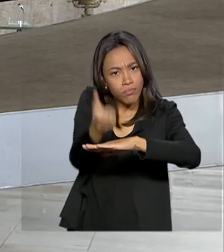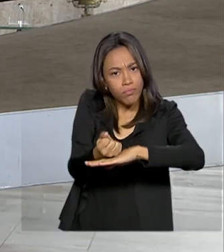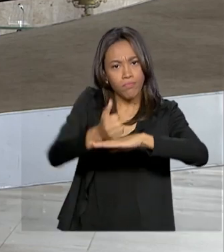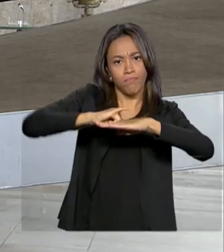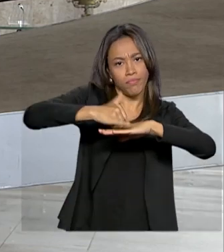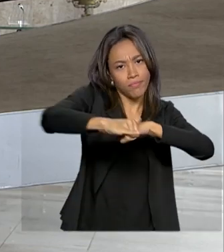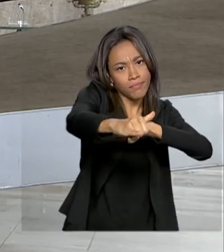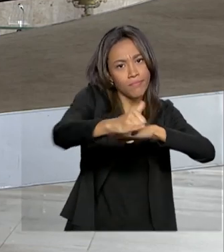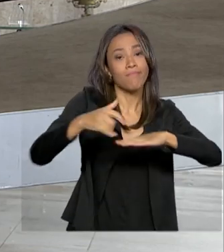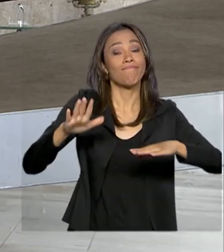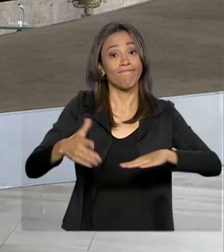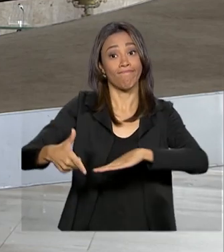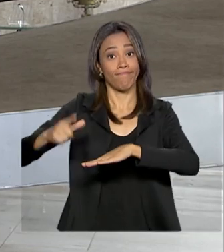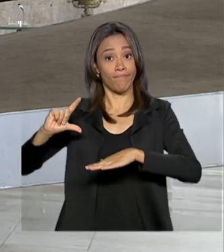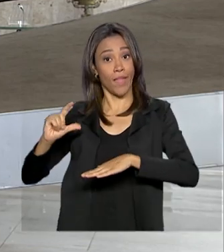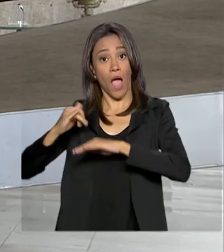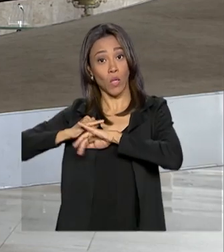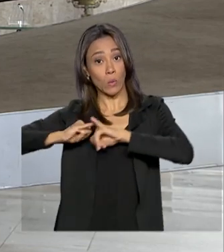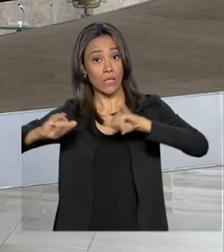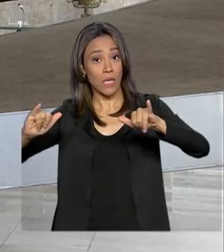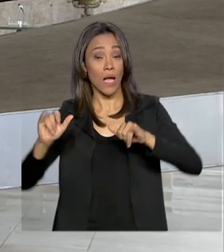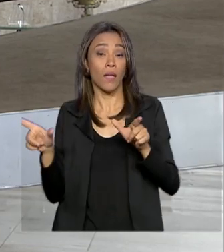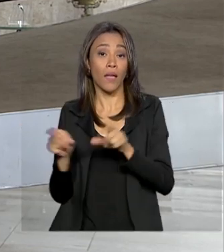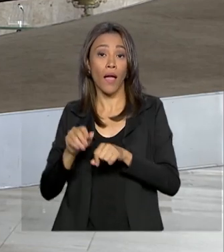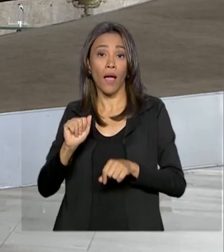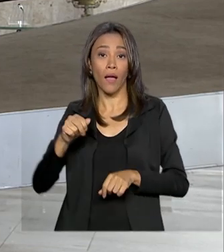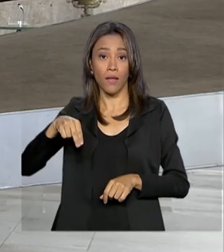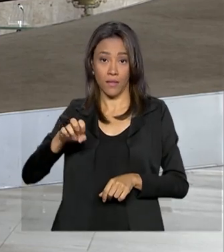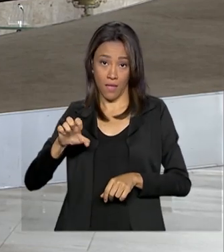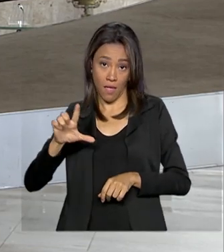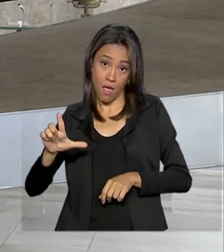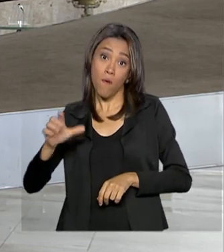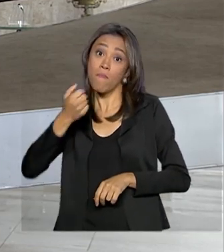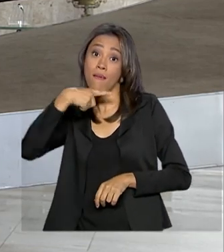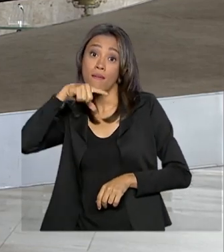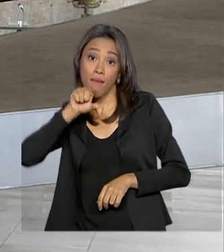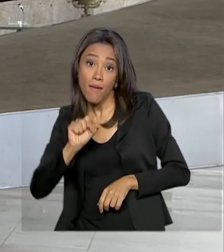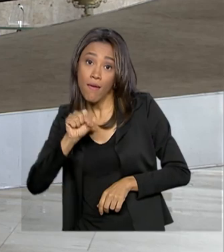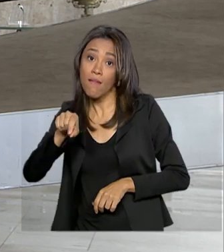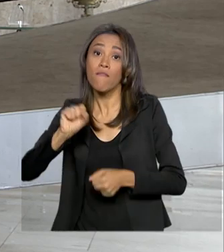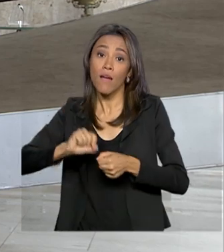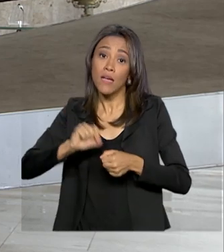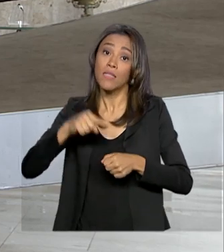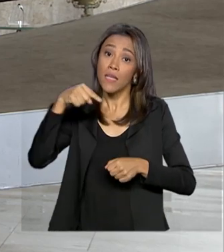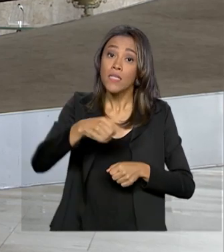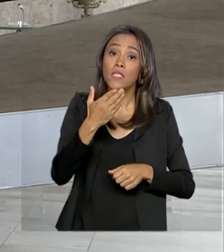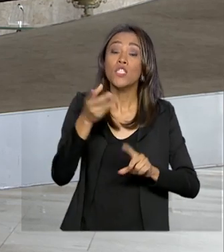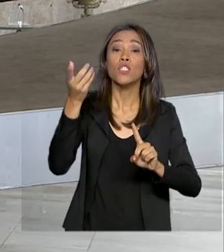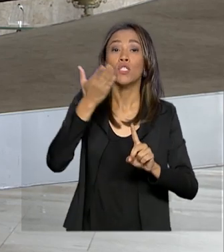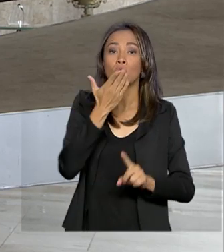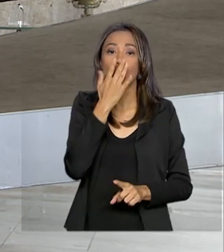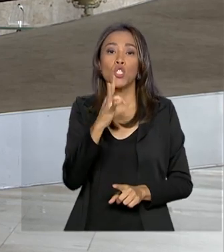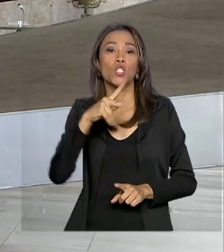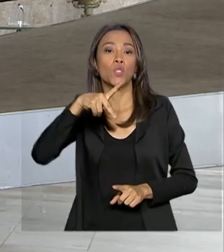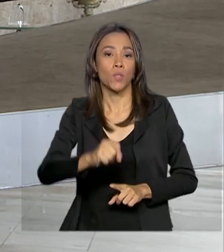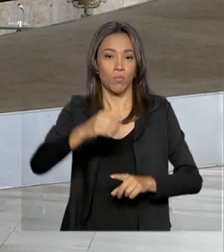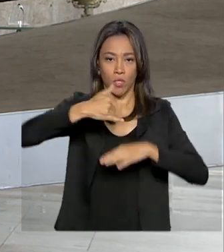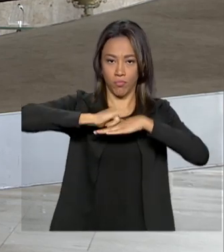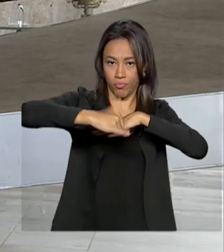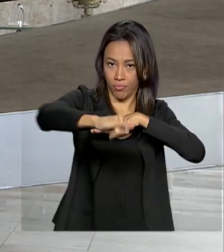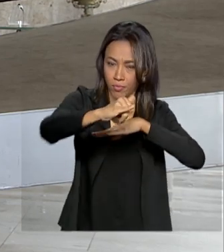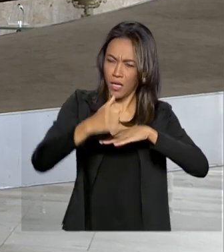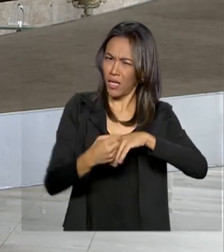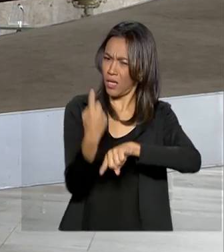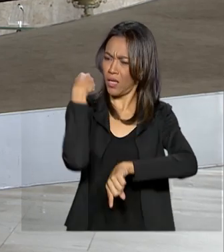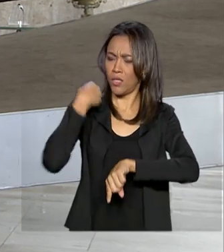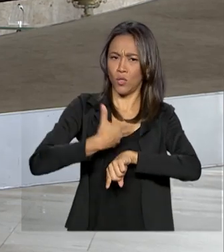ANEEL anunciar que vai rever benefícios concedidos a quem produz esse tipo de energia. Em 2012, a ANEEL